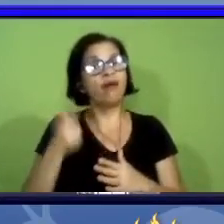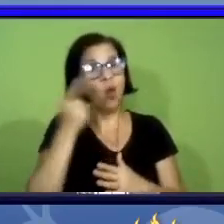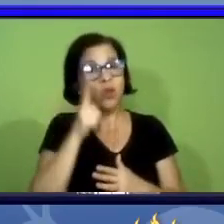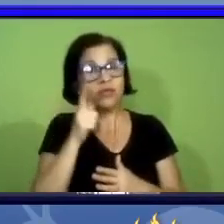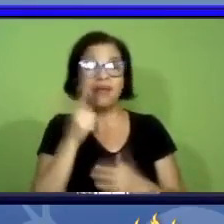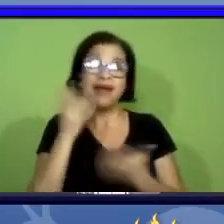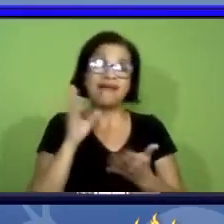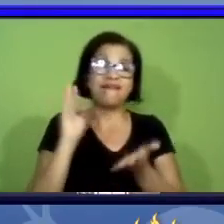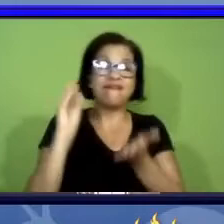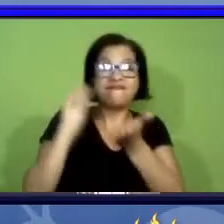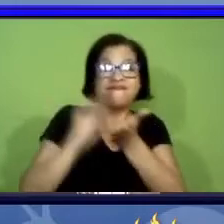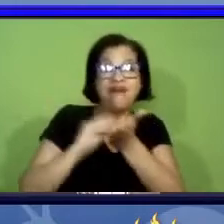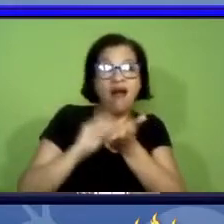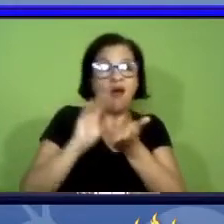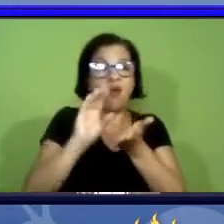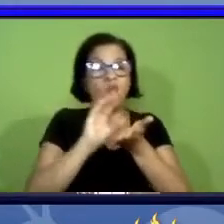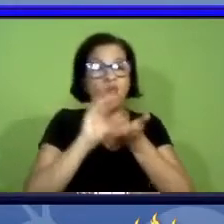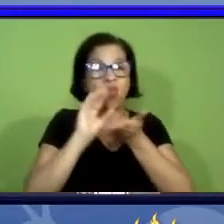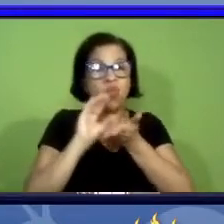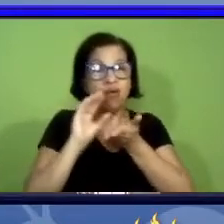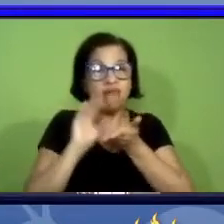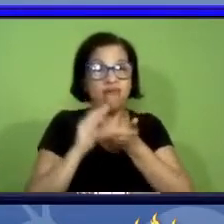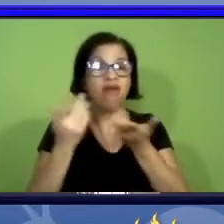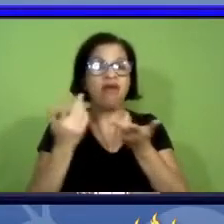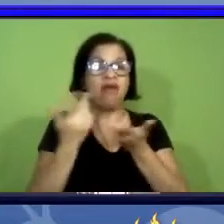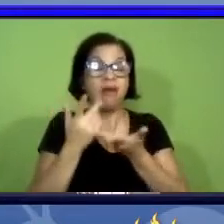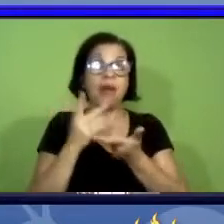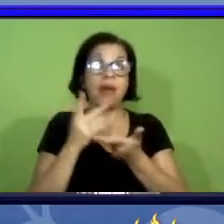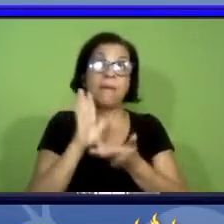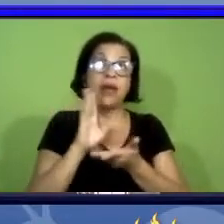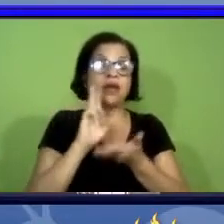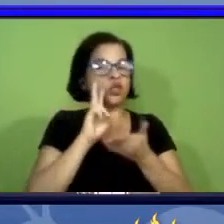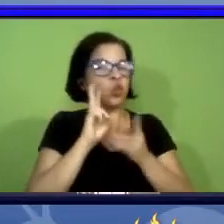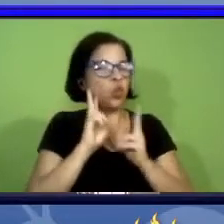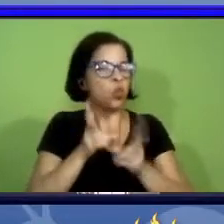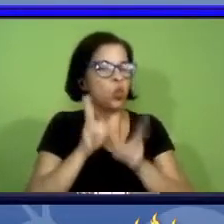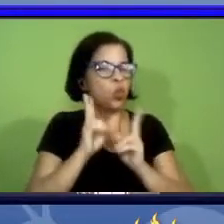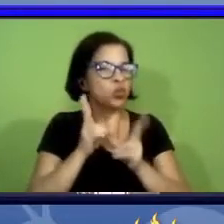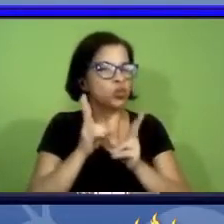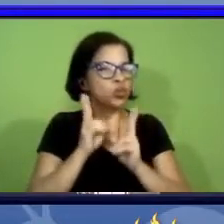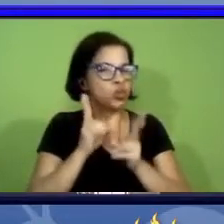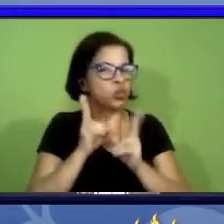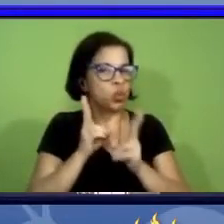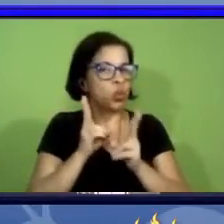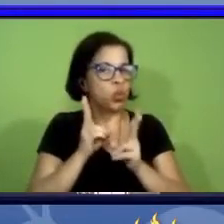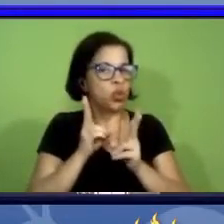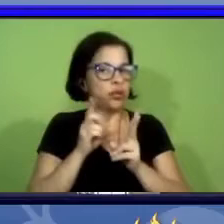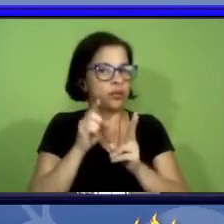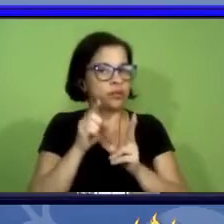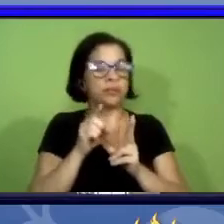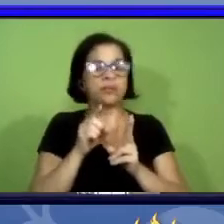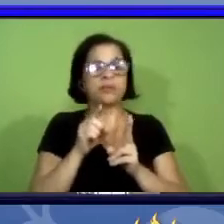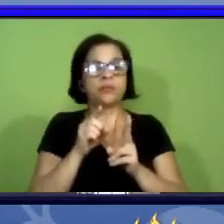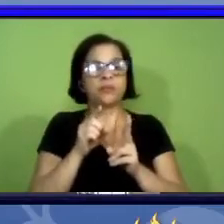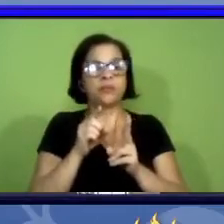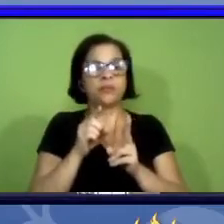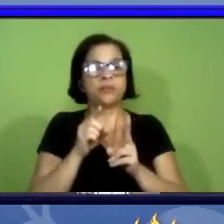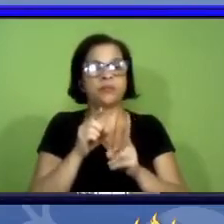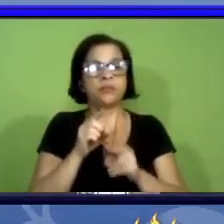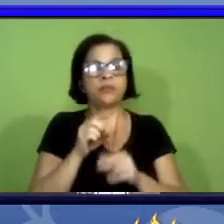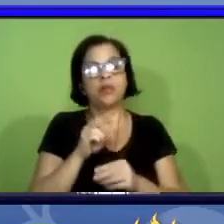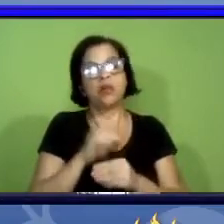recurso ele vem sendo mantido na pelo jardim na pelo